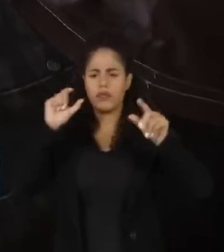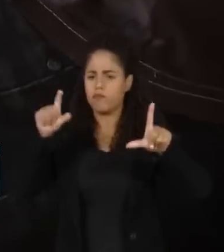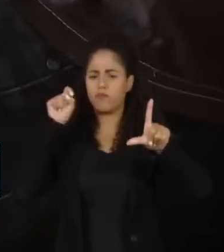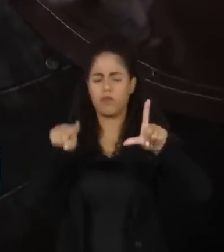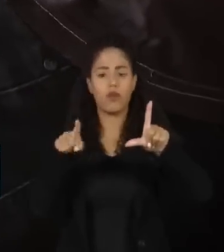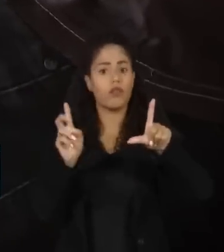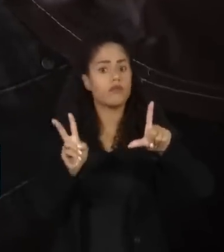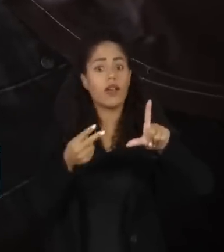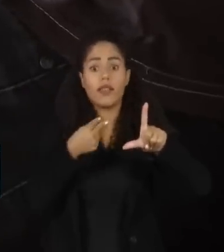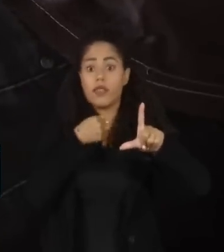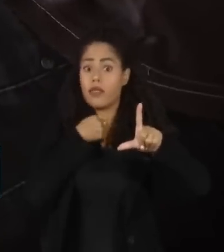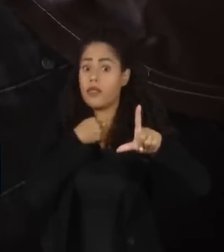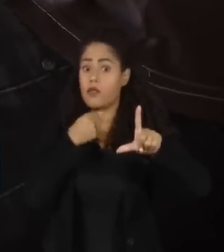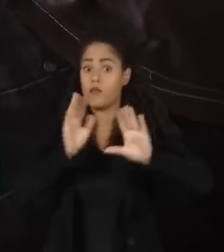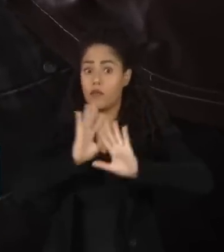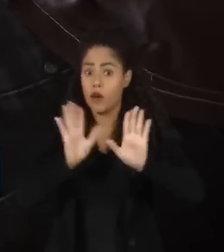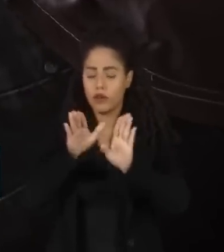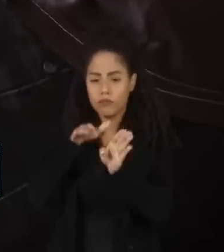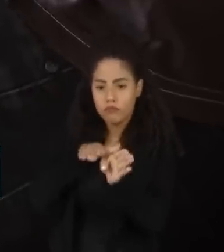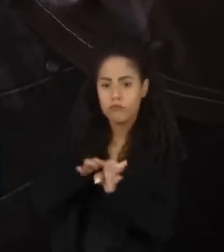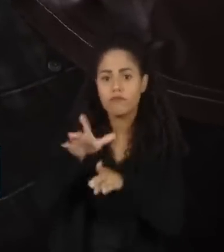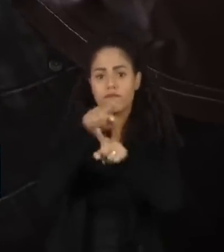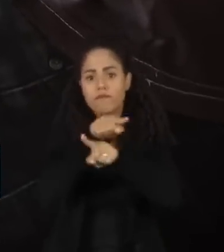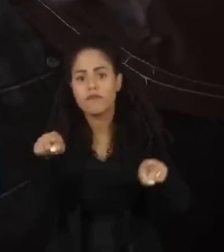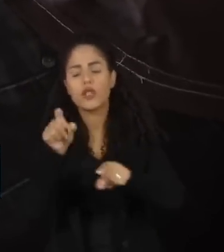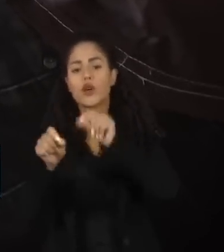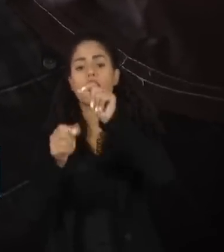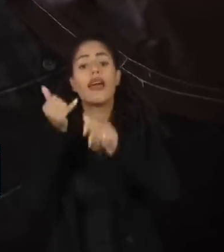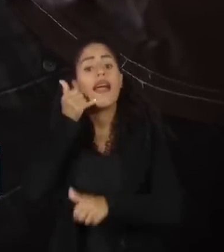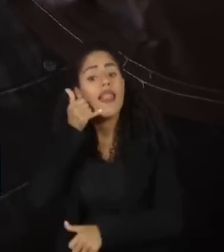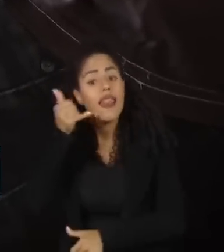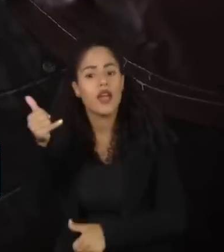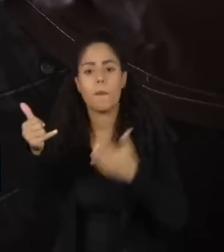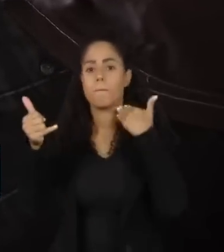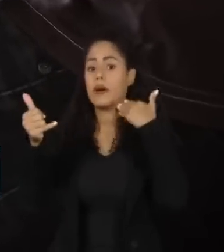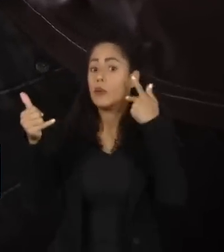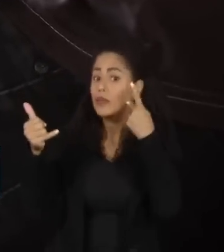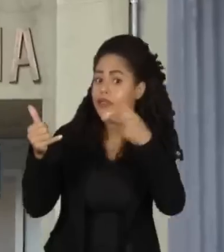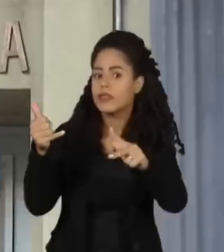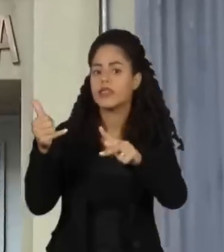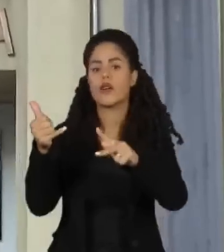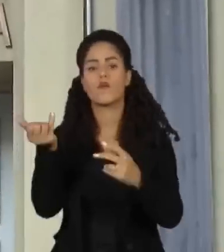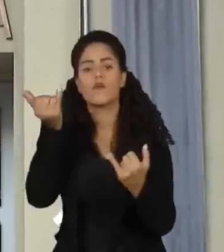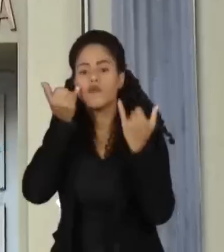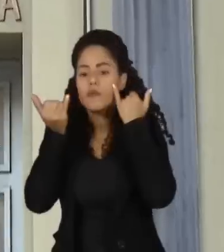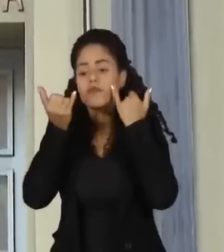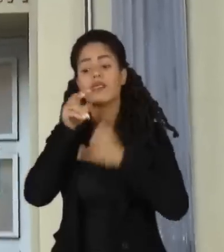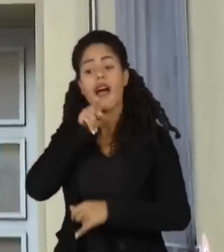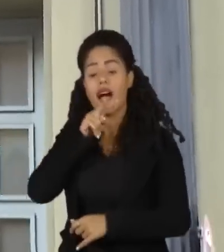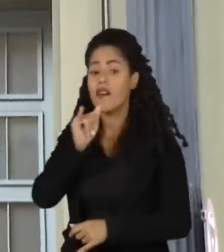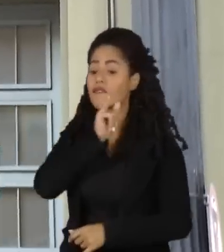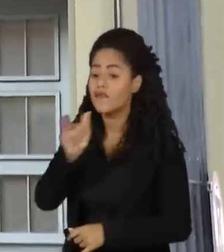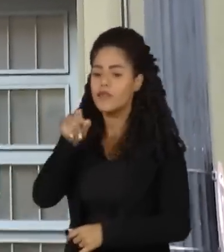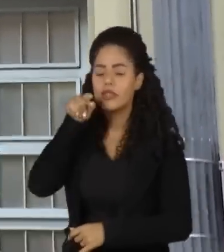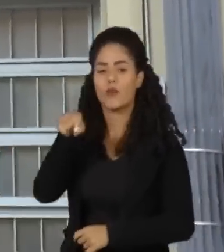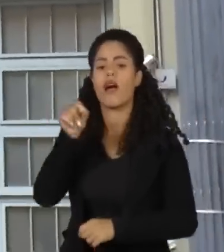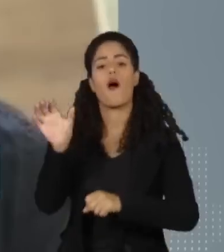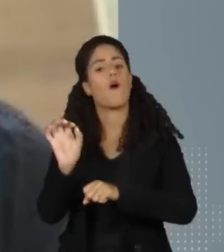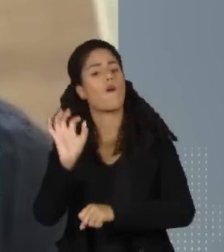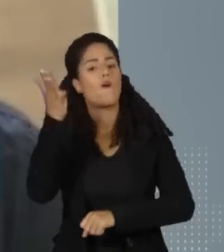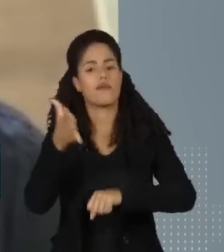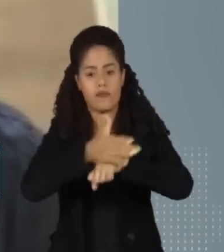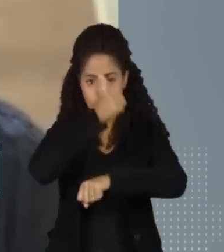Para a vítima, a orientação é informar imediatamente o banco sobre o golpe e registrar um boletim de ocorrência em uma